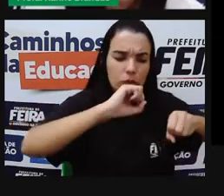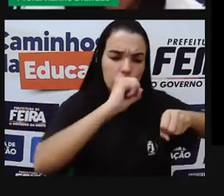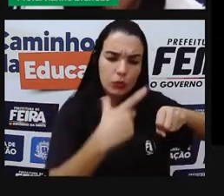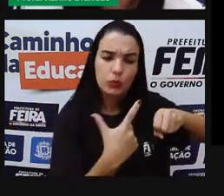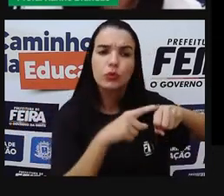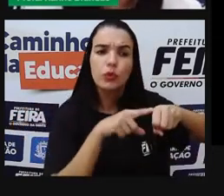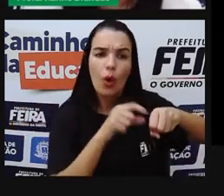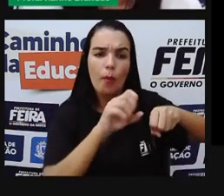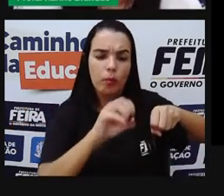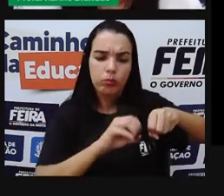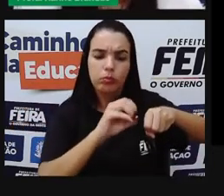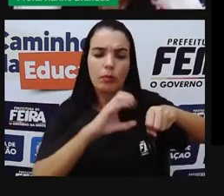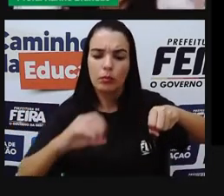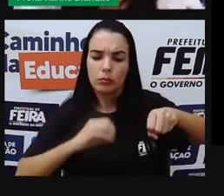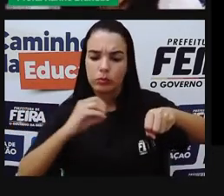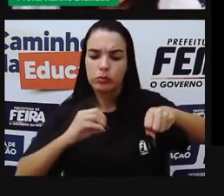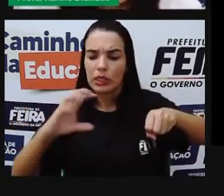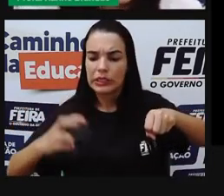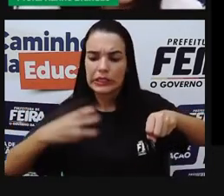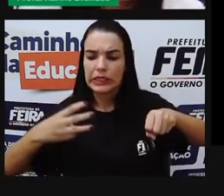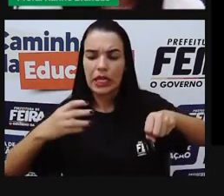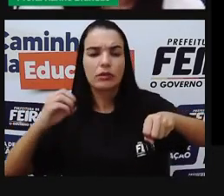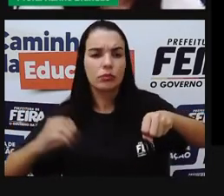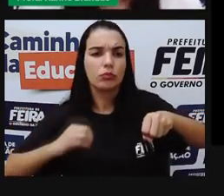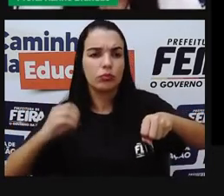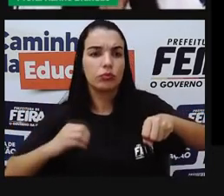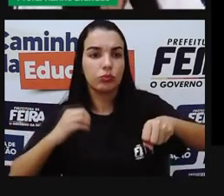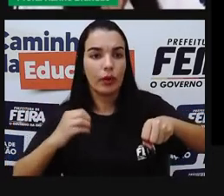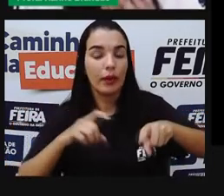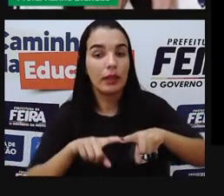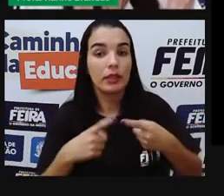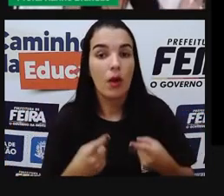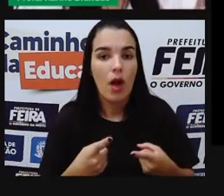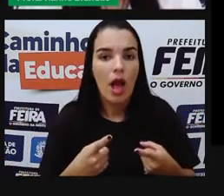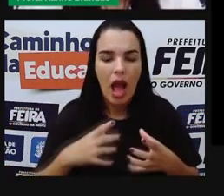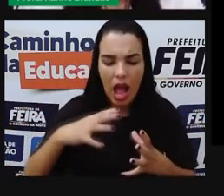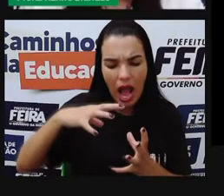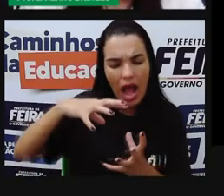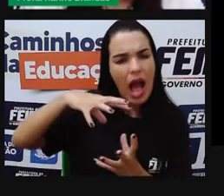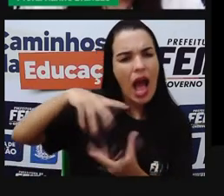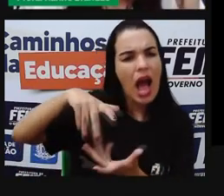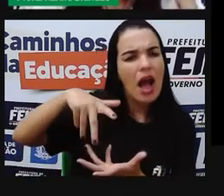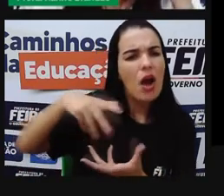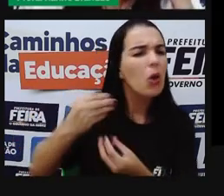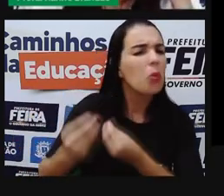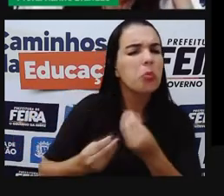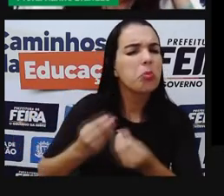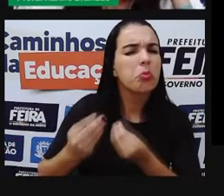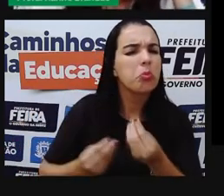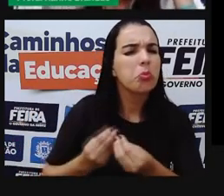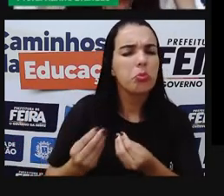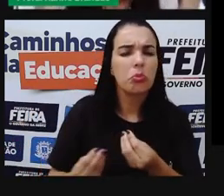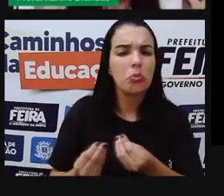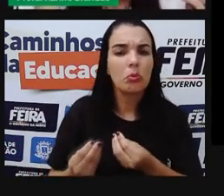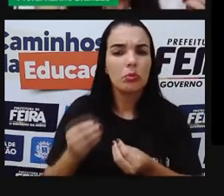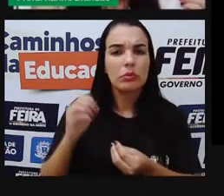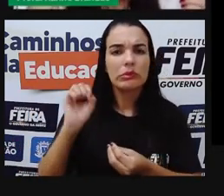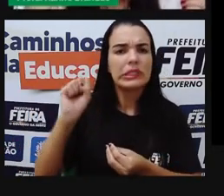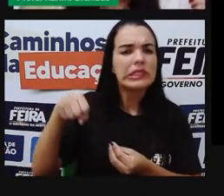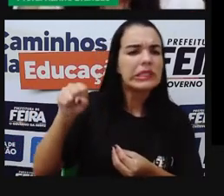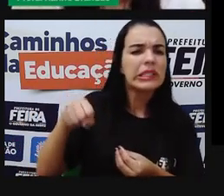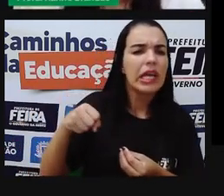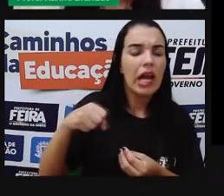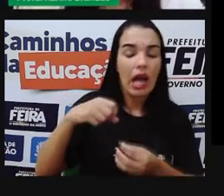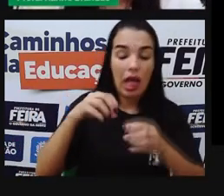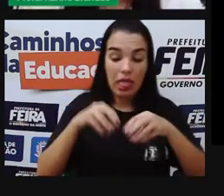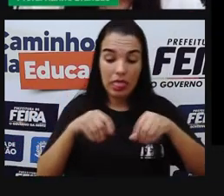estrela, né? Mas a Terra, como é que ela é? A Terra, ela tem um formato, né? Quando nós vemos as imagens